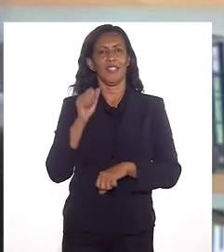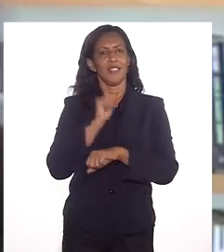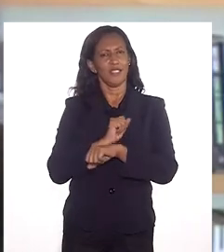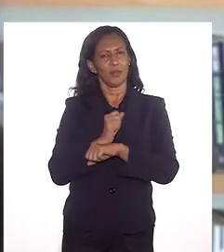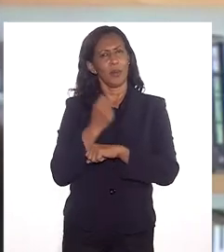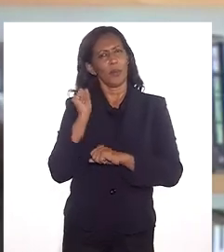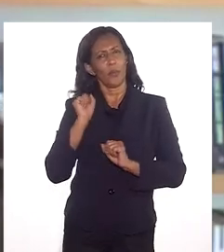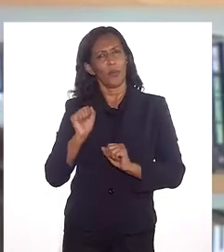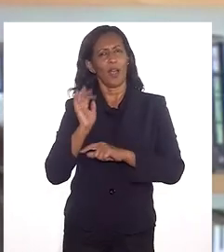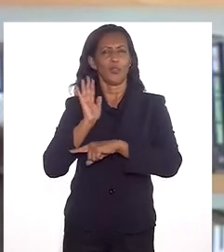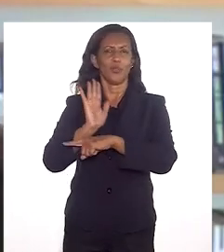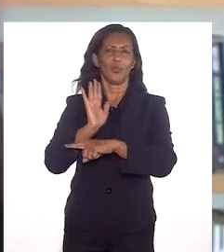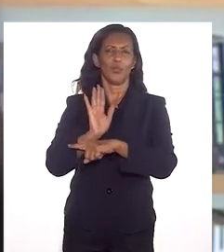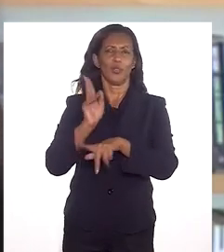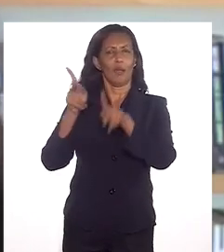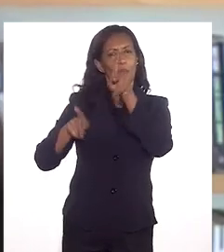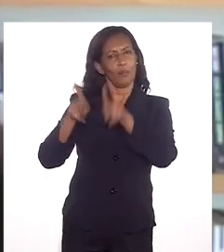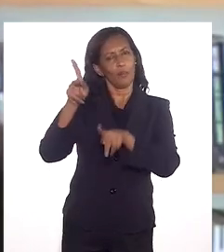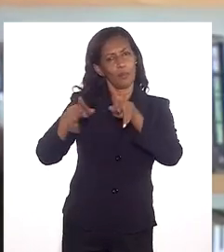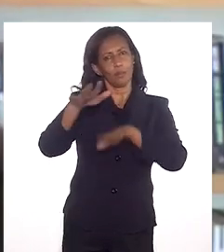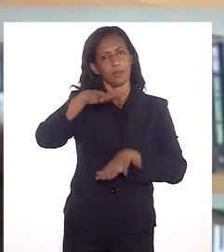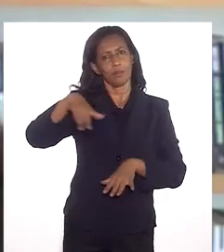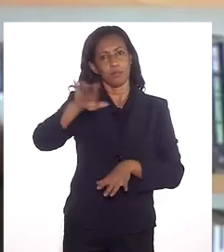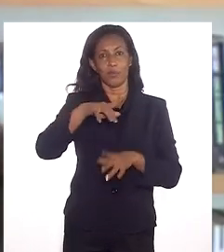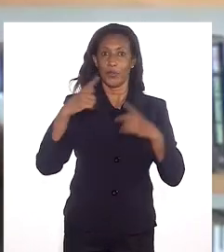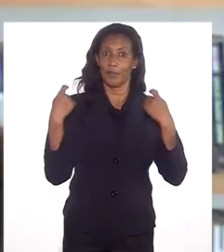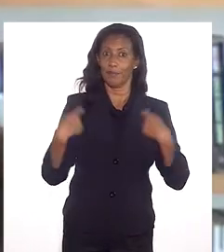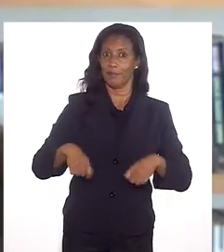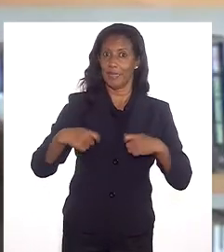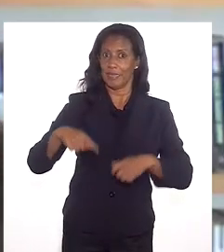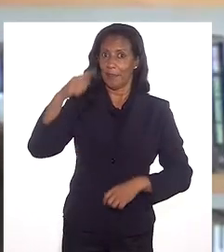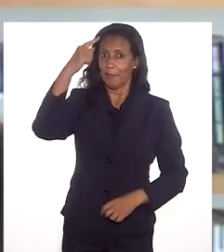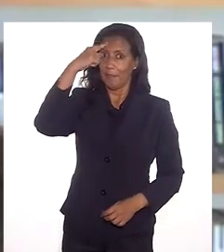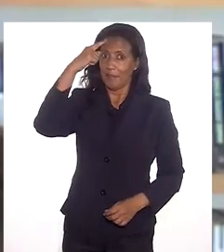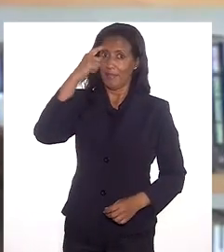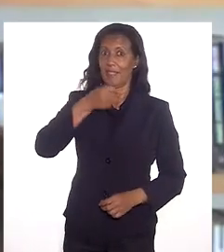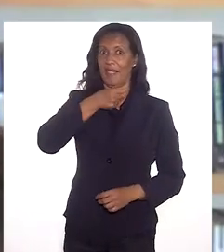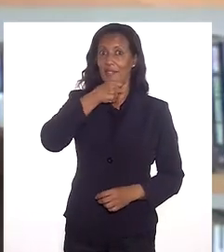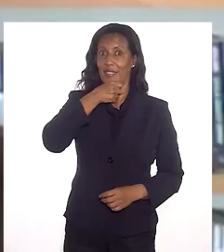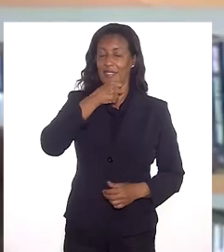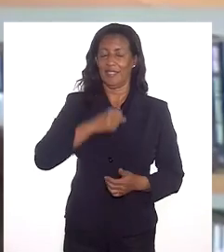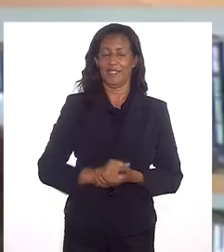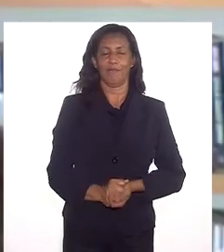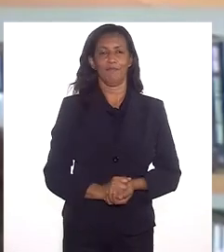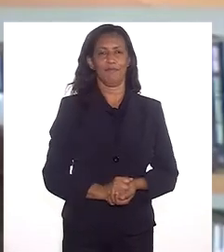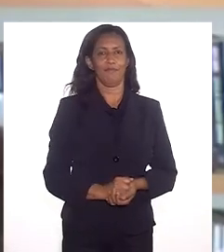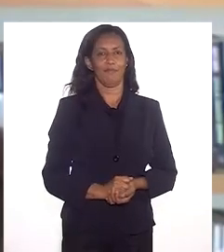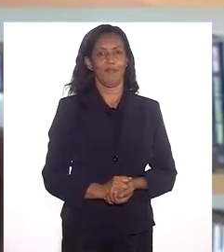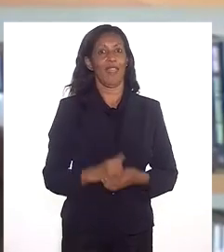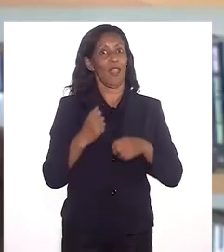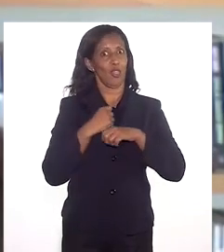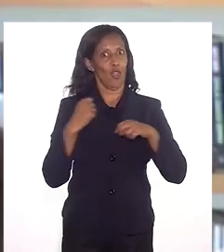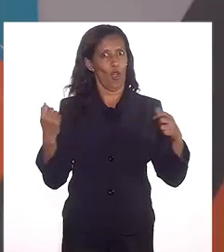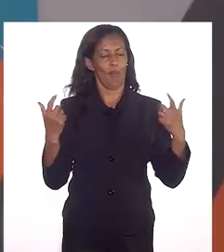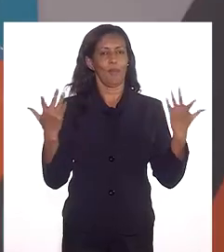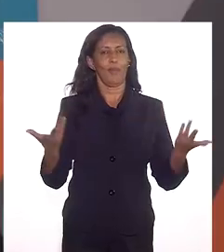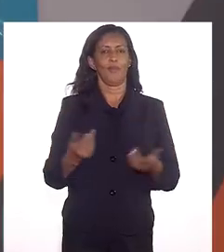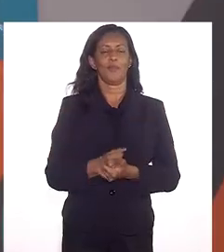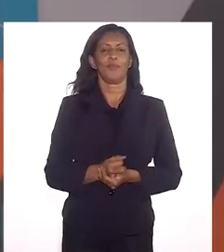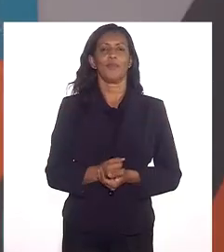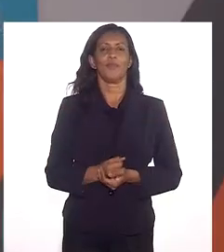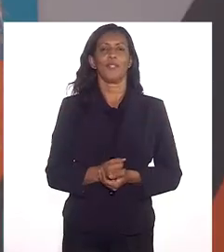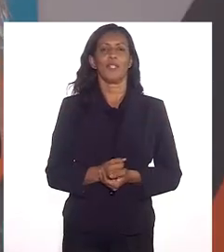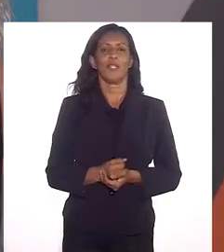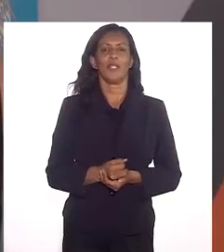e espero ter podido contribuir com a nossa população que precisa tanto pensar na velhice e no tempo. Enormemente.